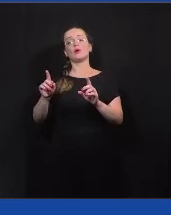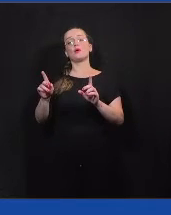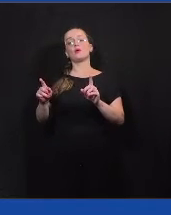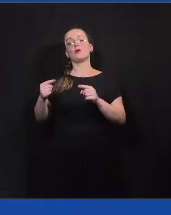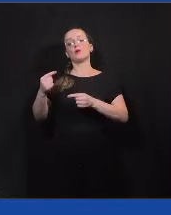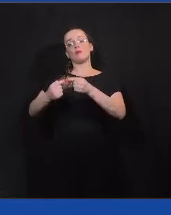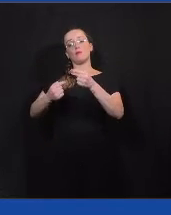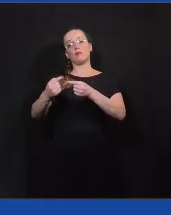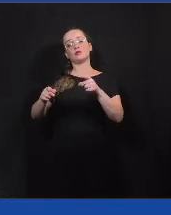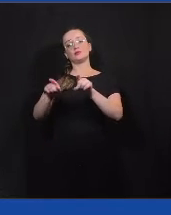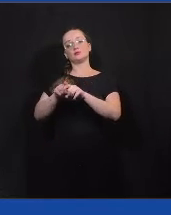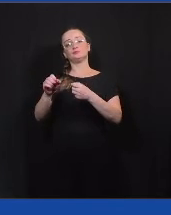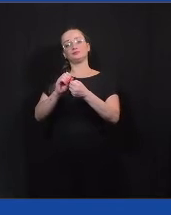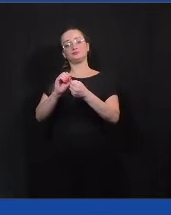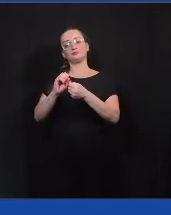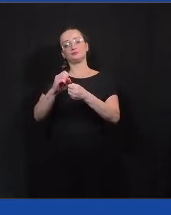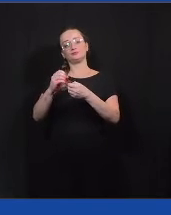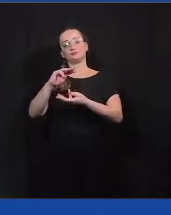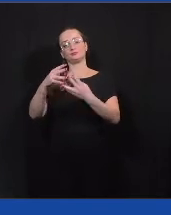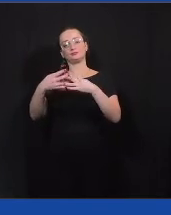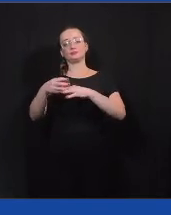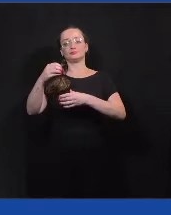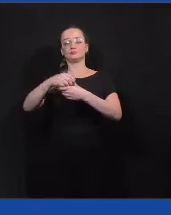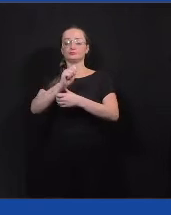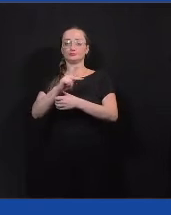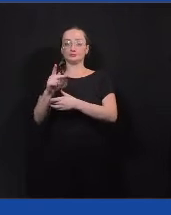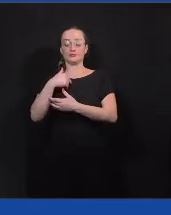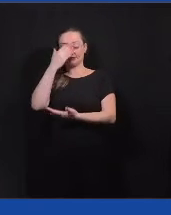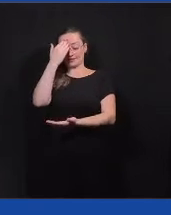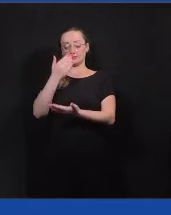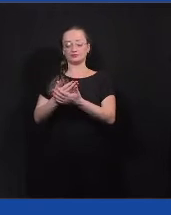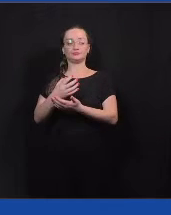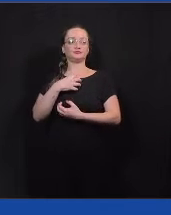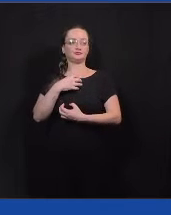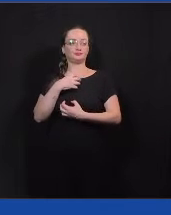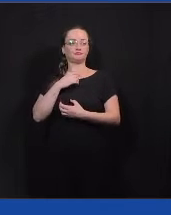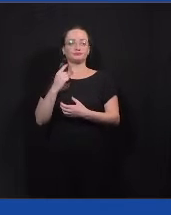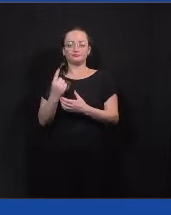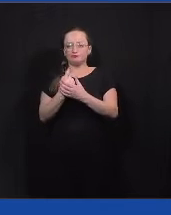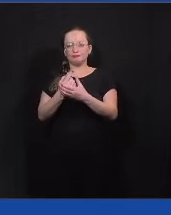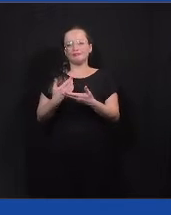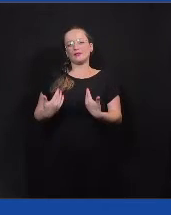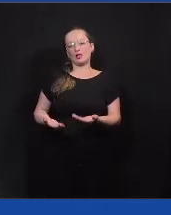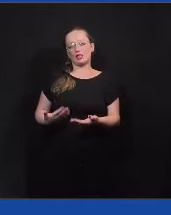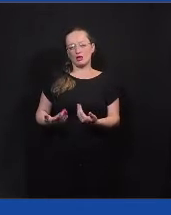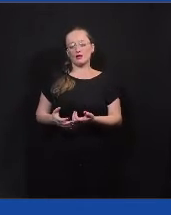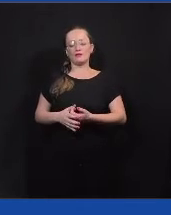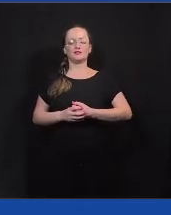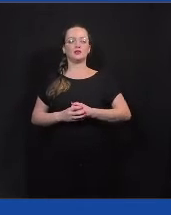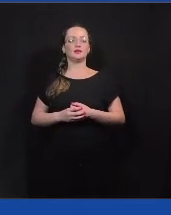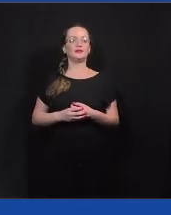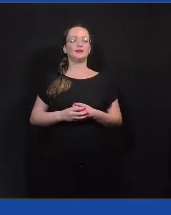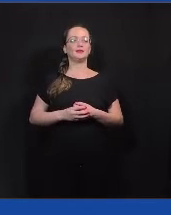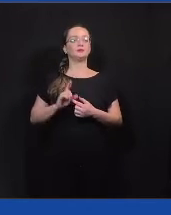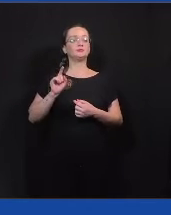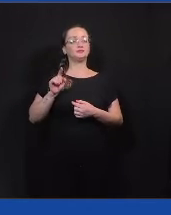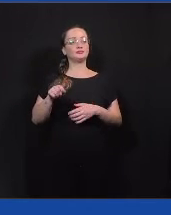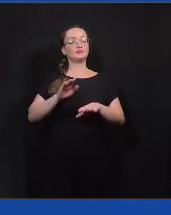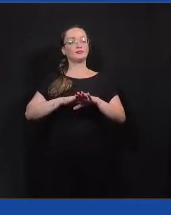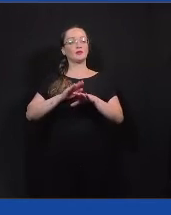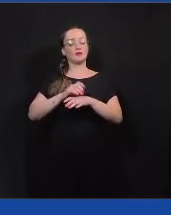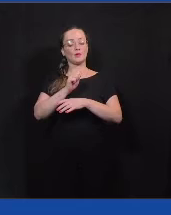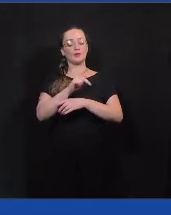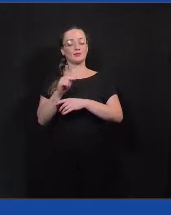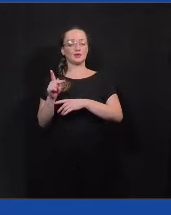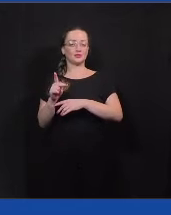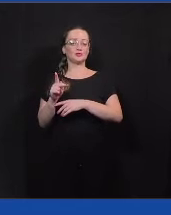dentro do aplicativo, e aí, da maneira que a gente acredita, que é uma maneira gamificada, uma maneira leve, e aí isso faz com que o aplicativo,